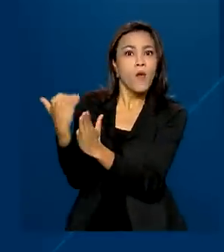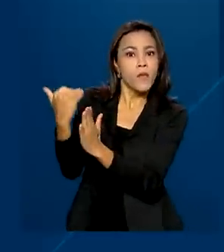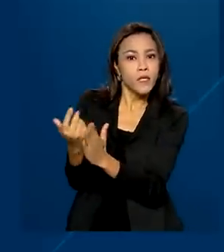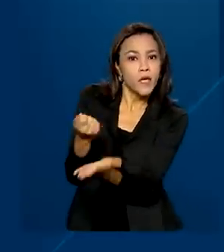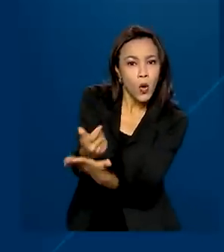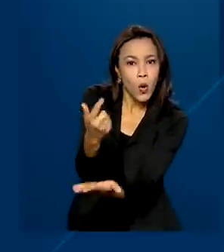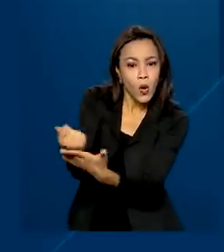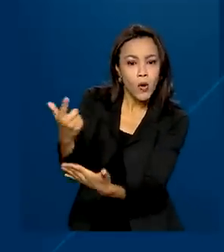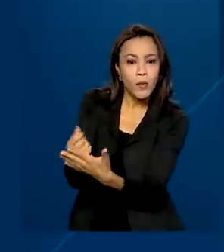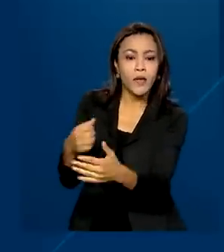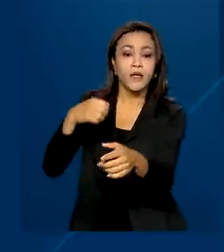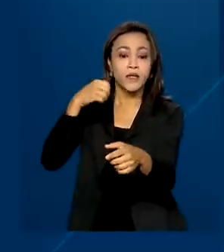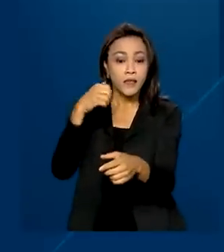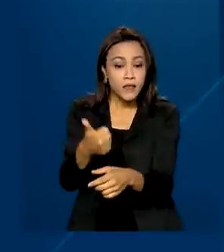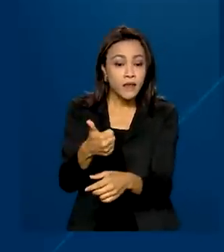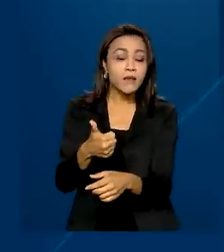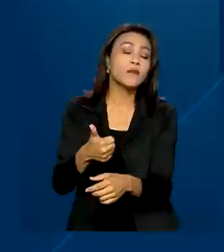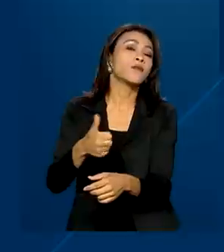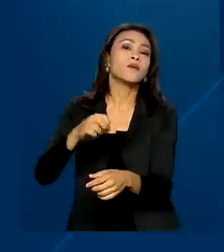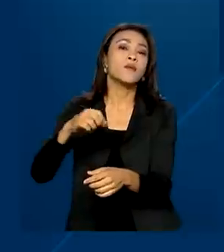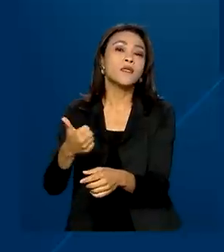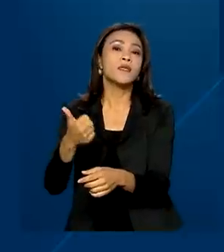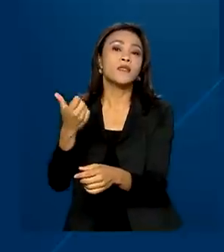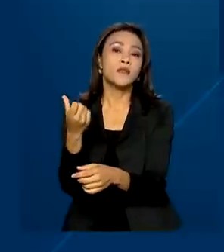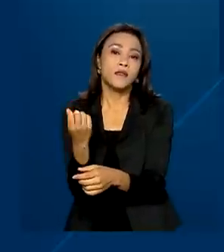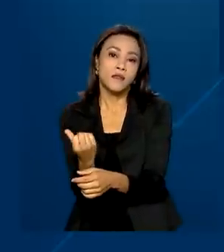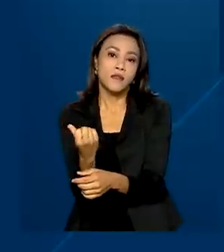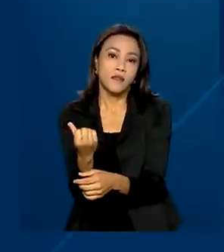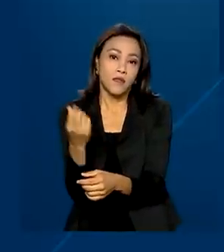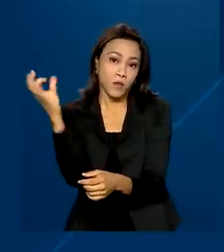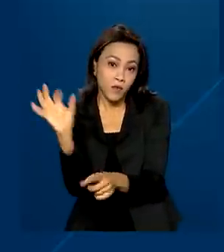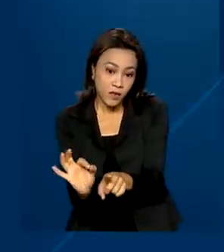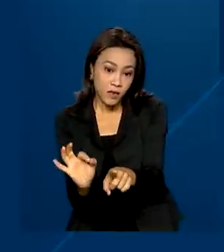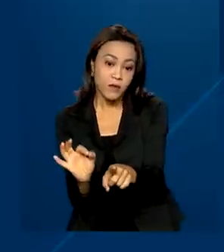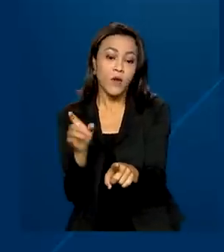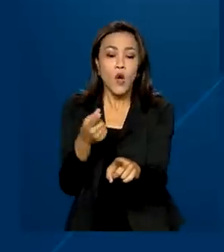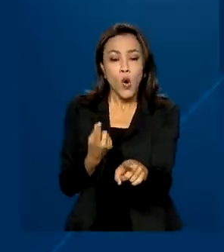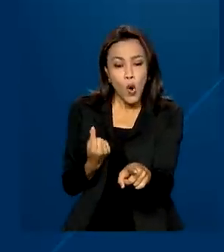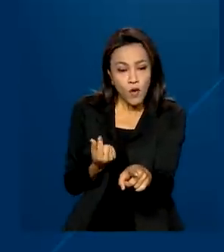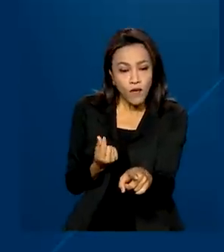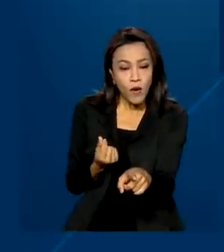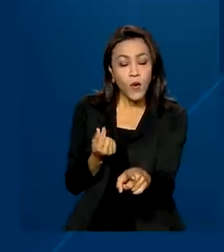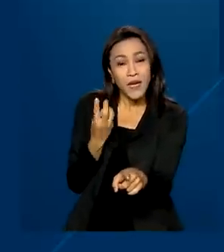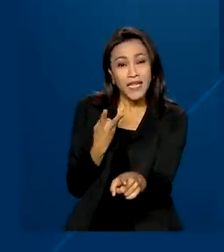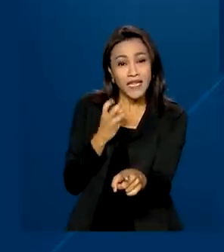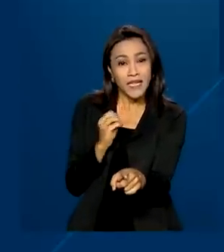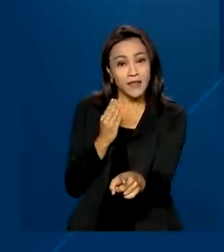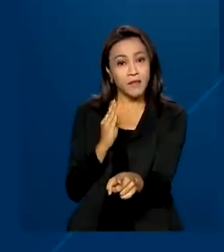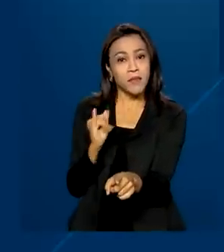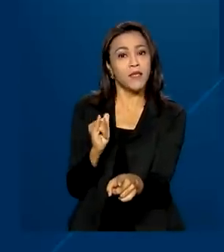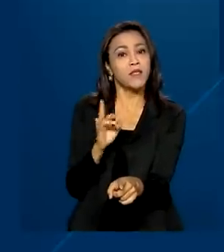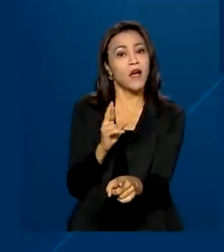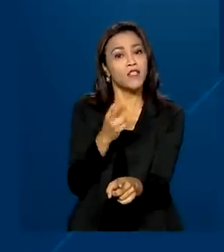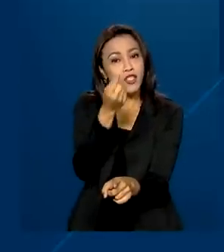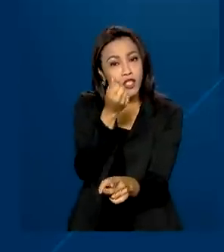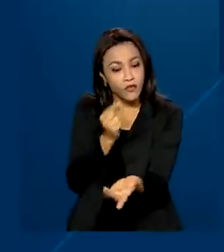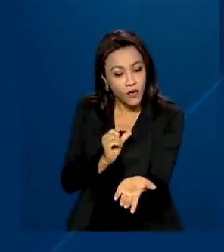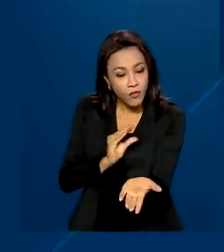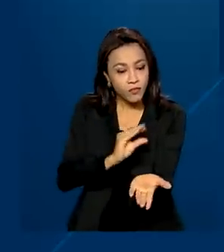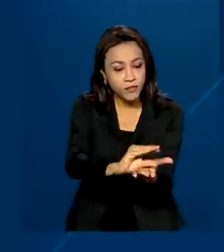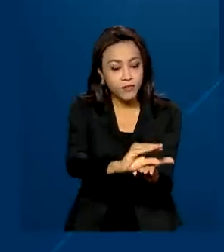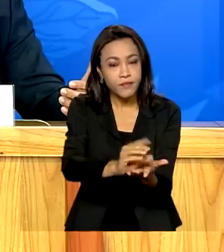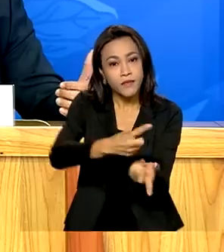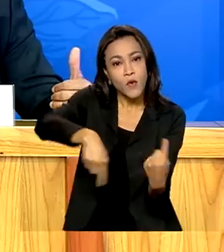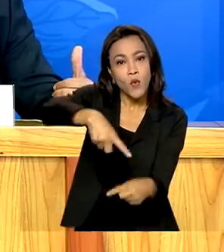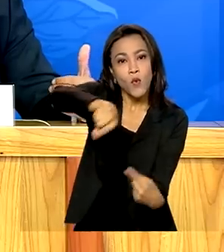116%. Com o aumento no valor do benefício, R$ 30 bilhões foram injetados na